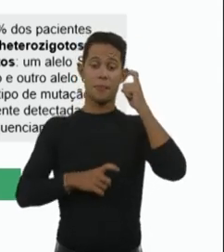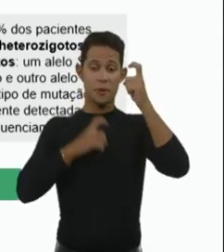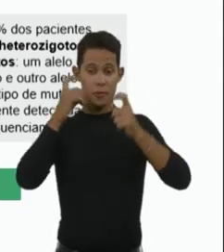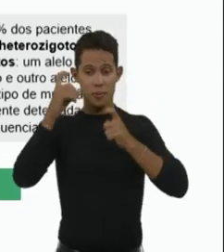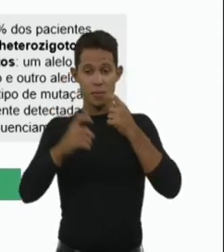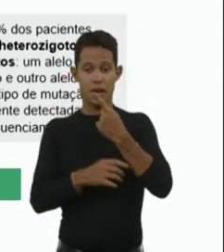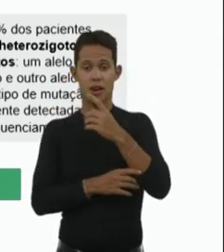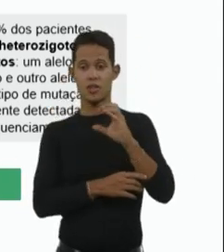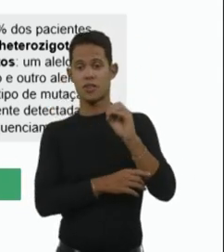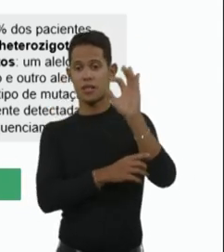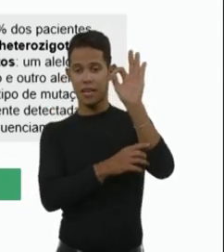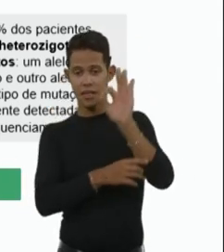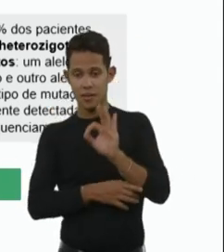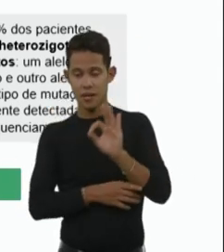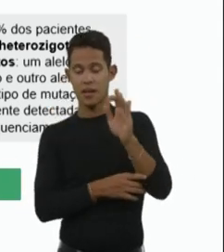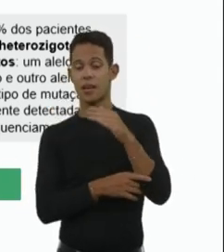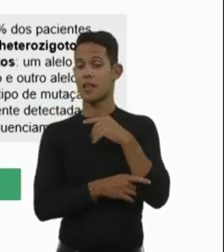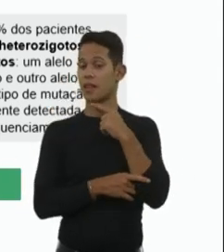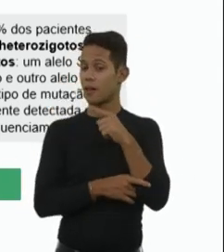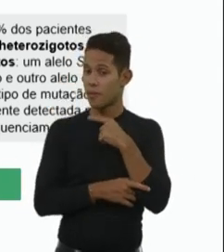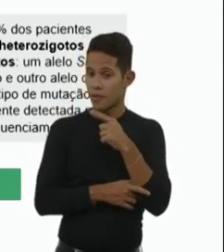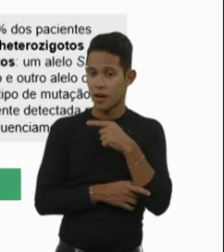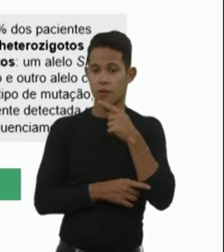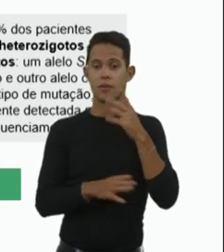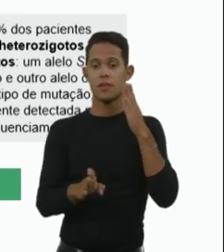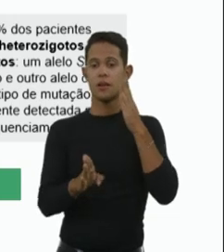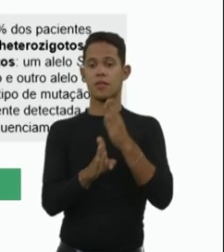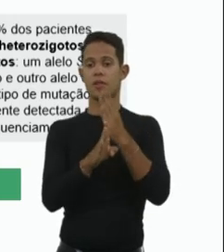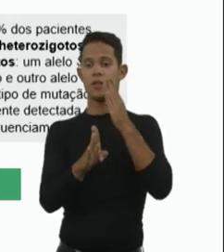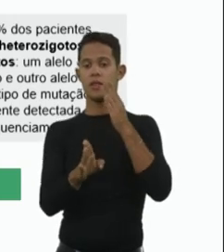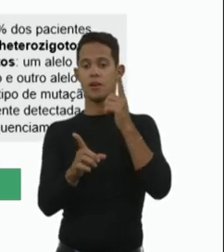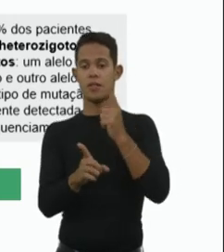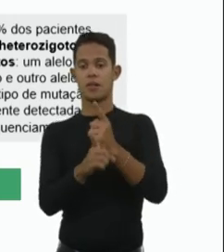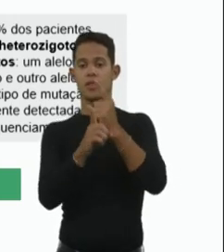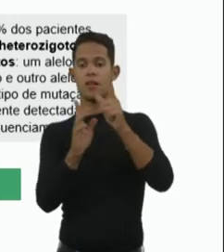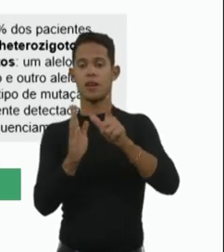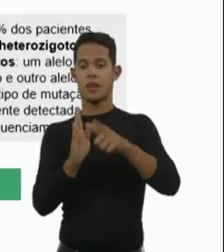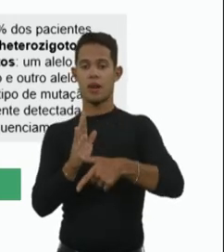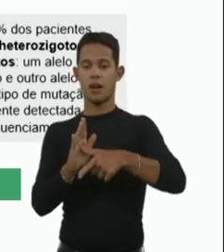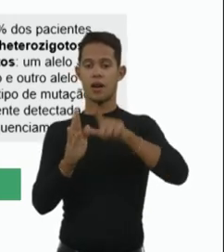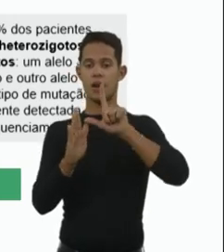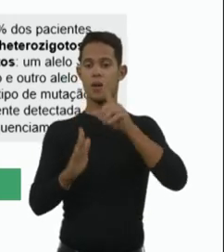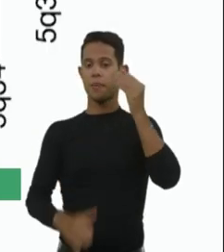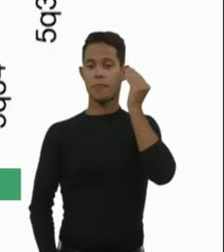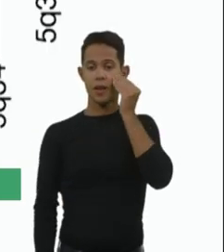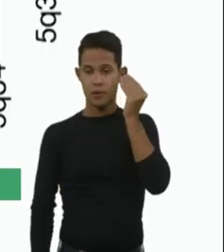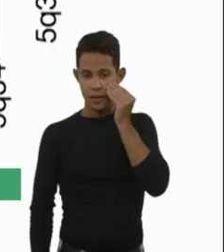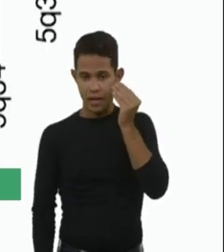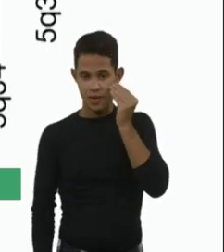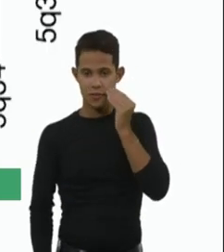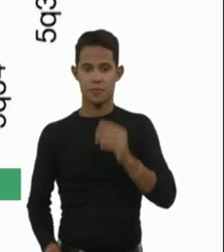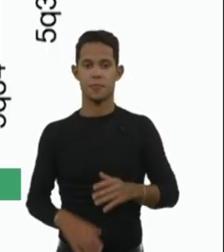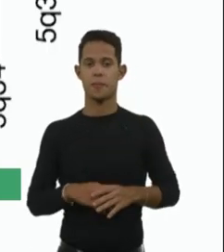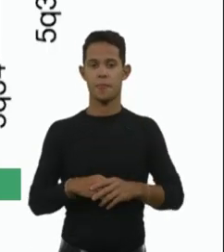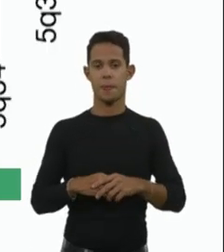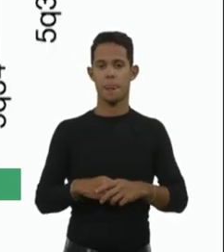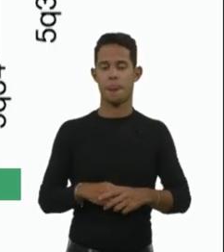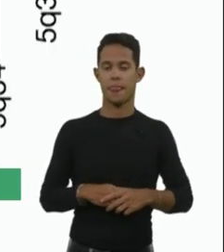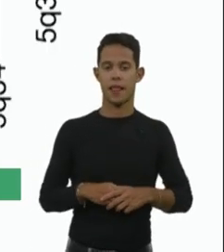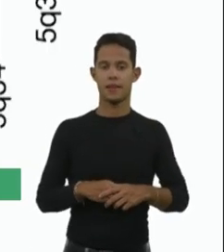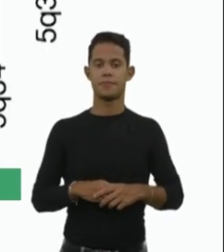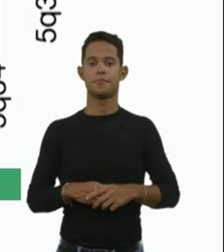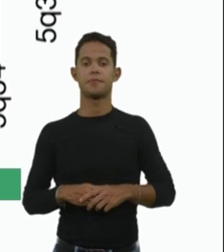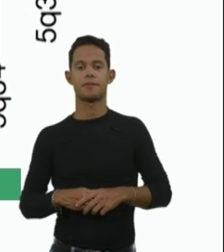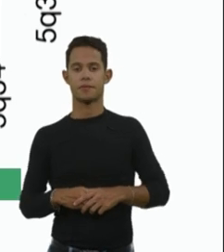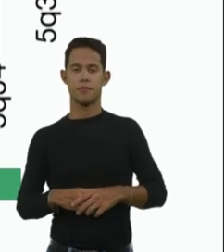de amelis que a gente não vai conseguir diagnosticar precocemente pelo teste de triagem neonatal. A gente